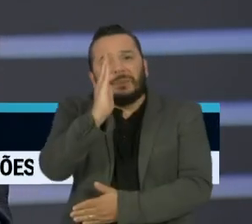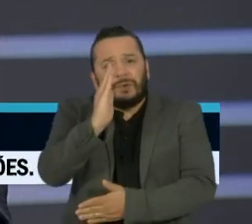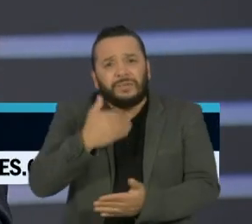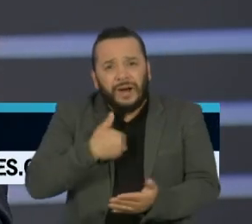privada.